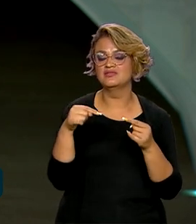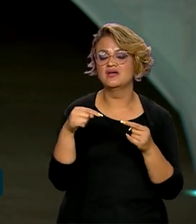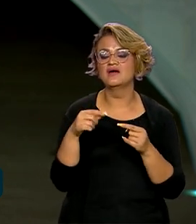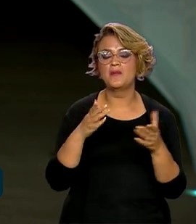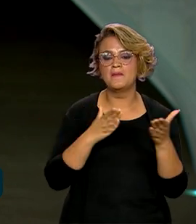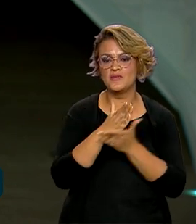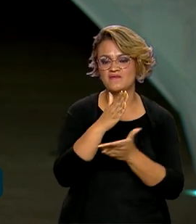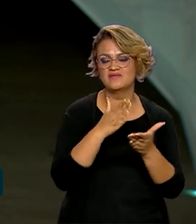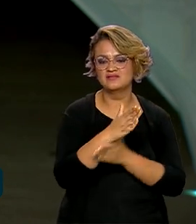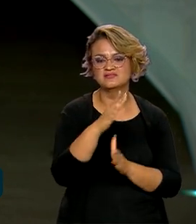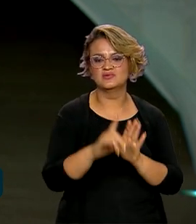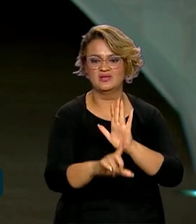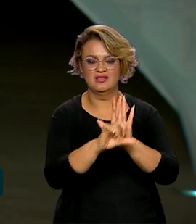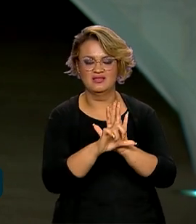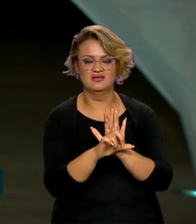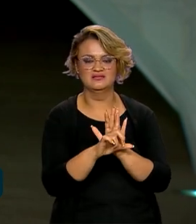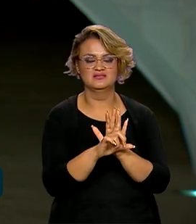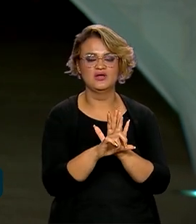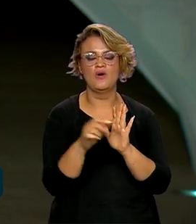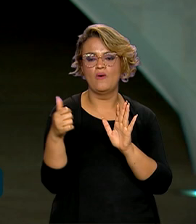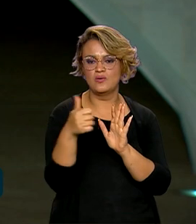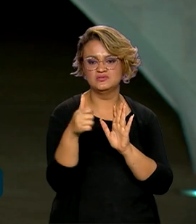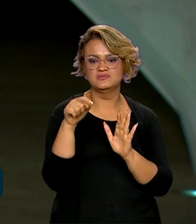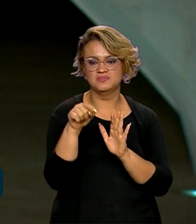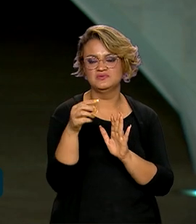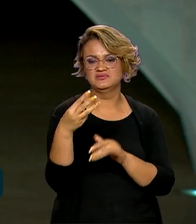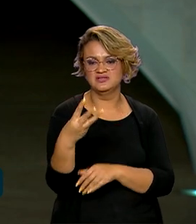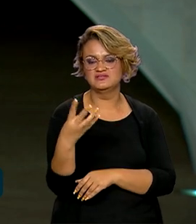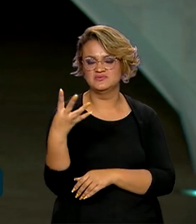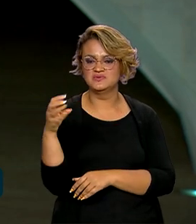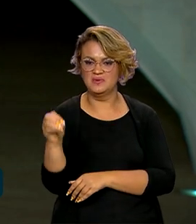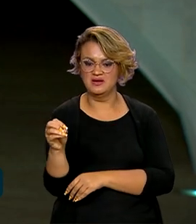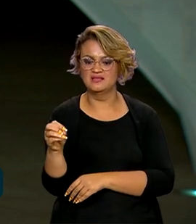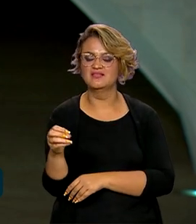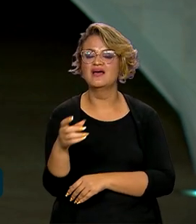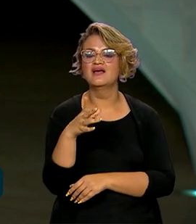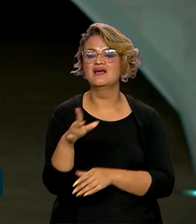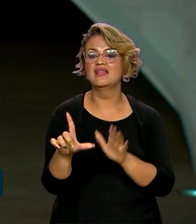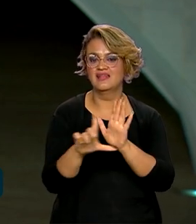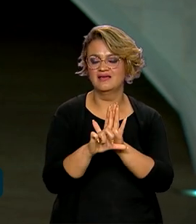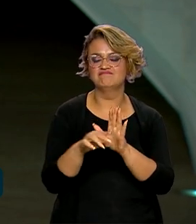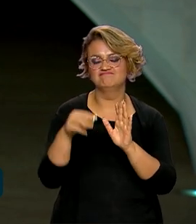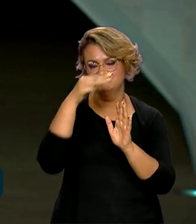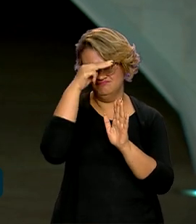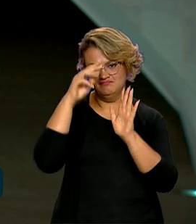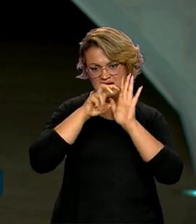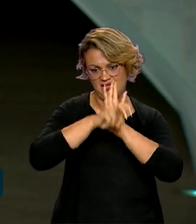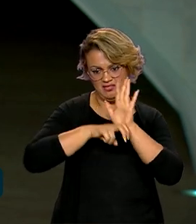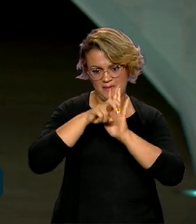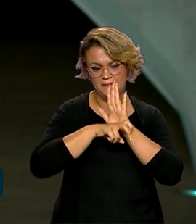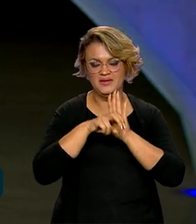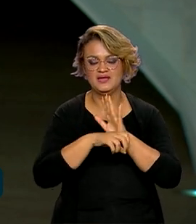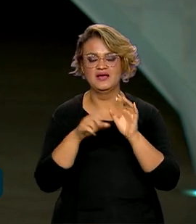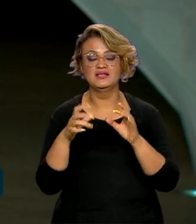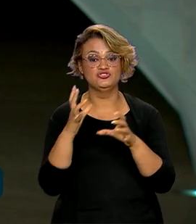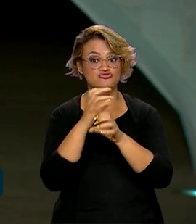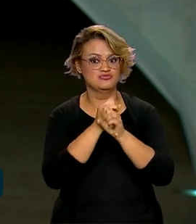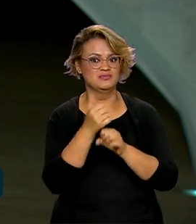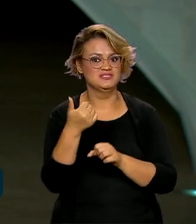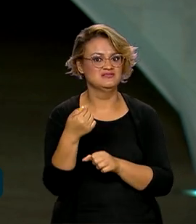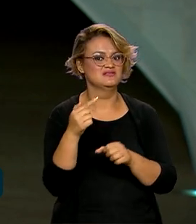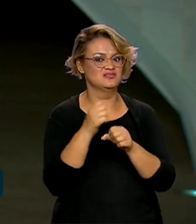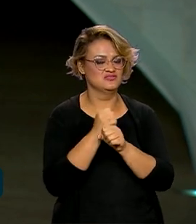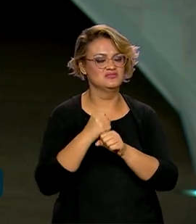sanção da lei 11.340, conhecida como Lei Maria da Penha, que neste ano celebra 17